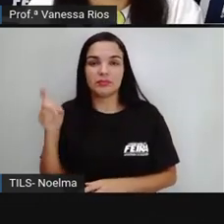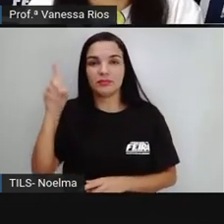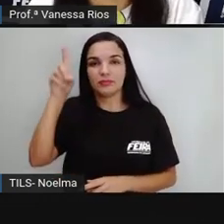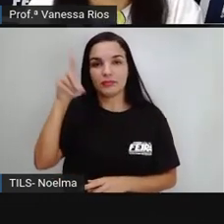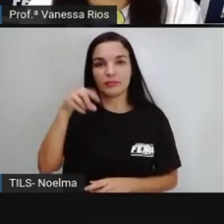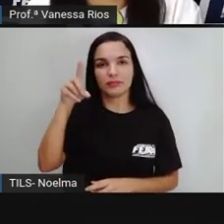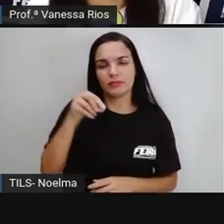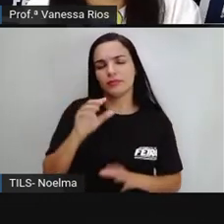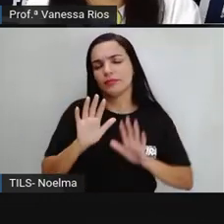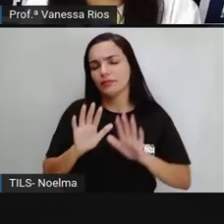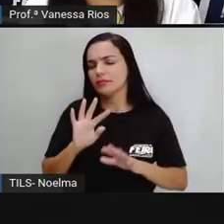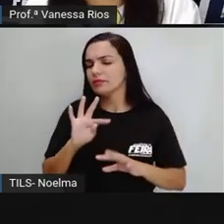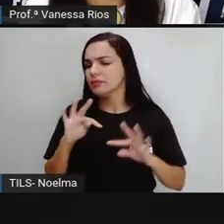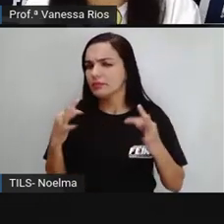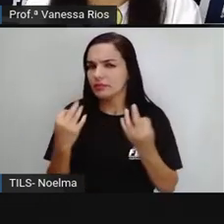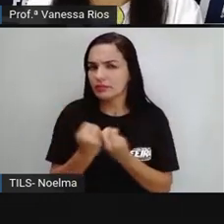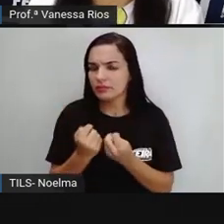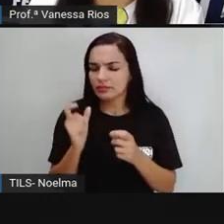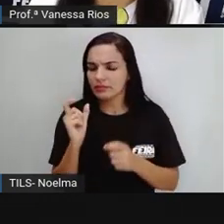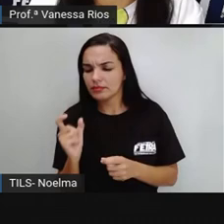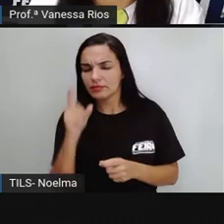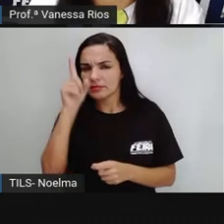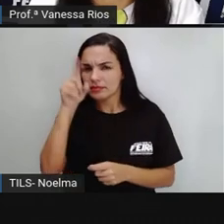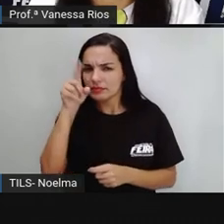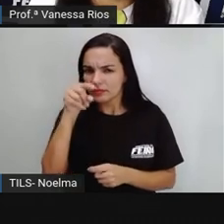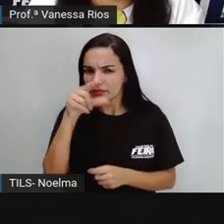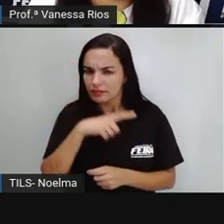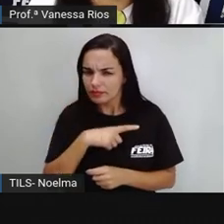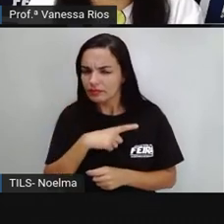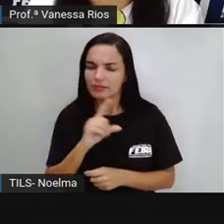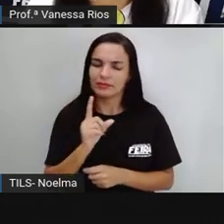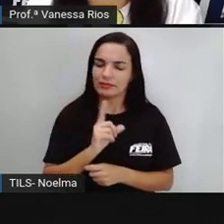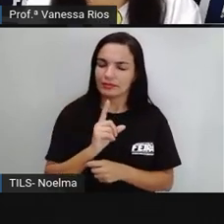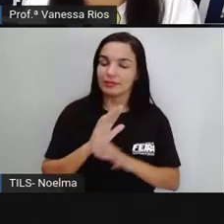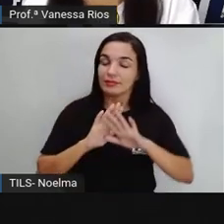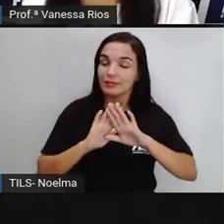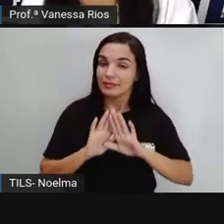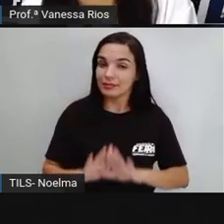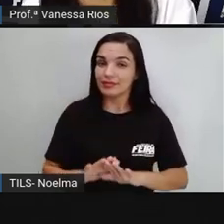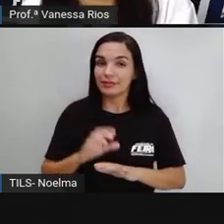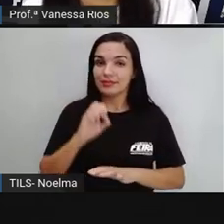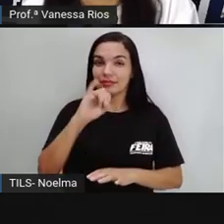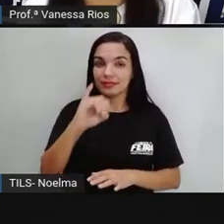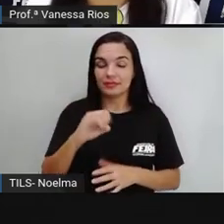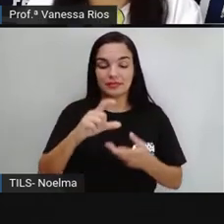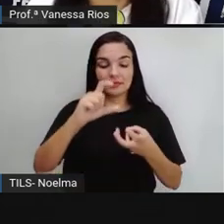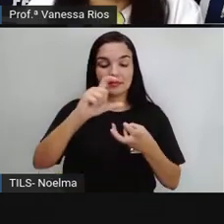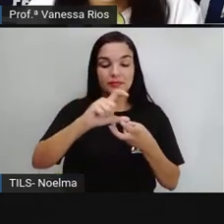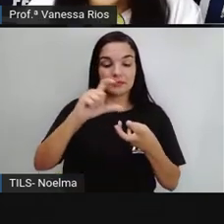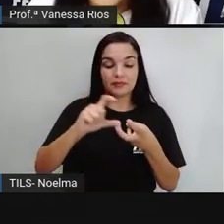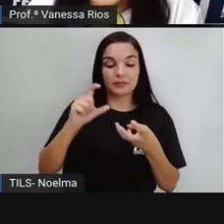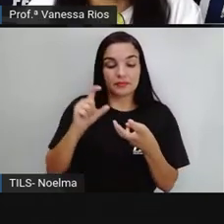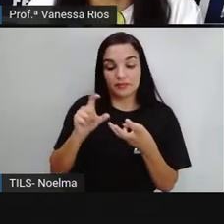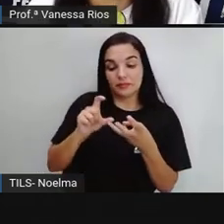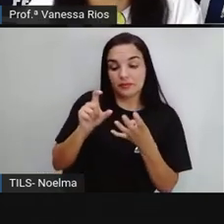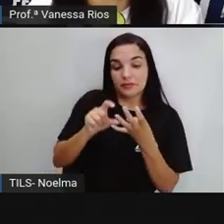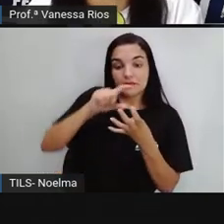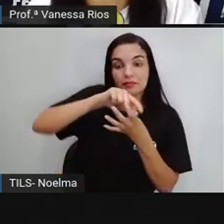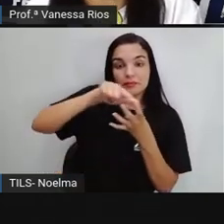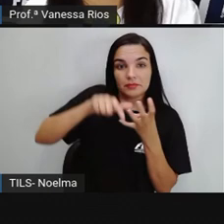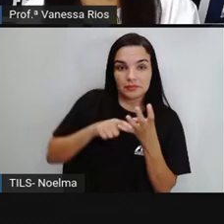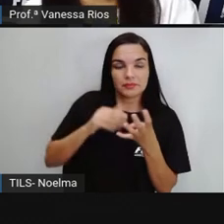palavras elas são acentuadas. Mas todas as palavras, a partir de duas sílabas, elas possuem